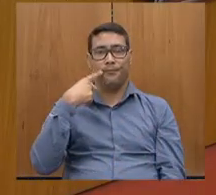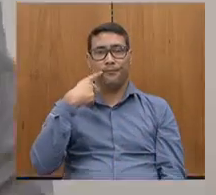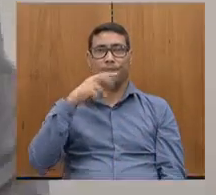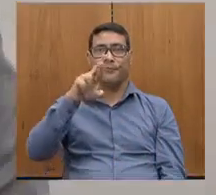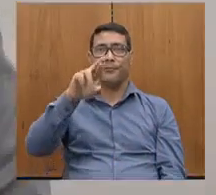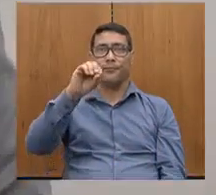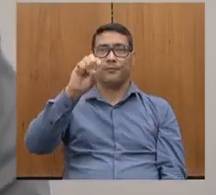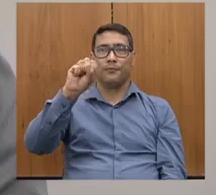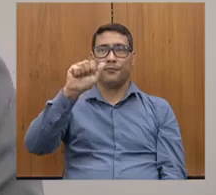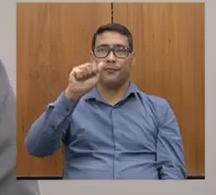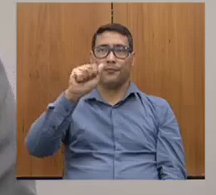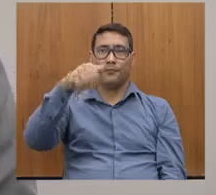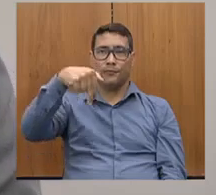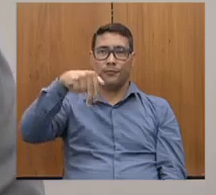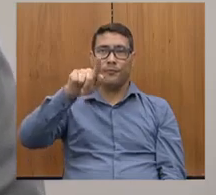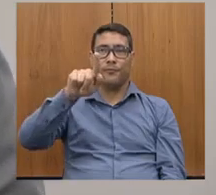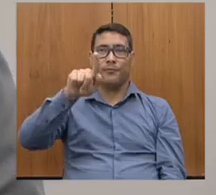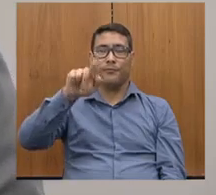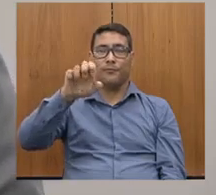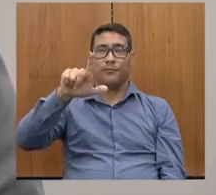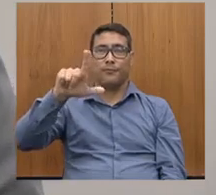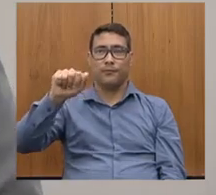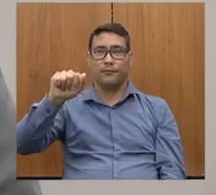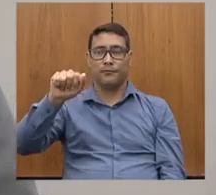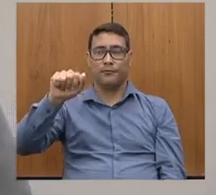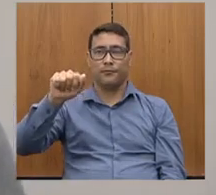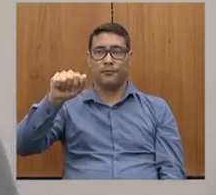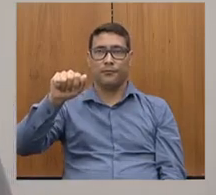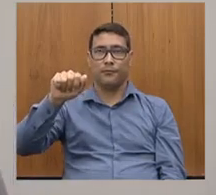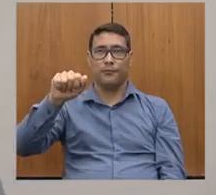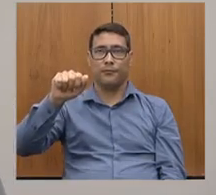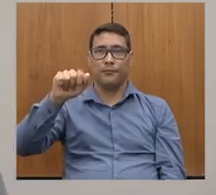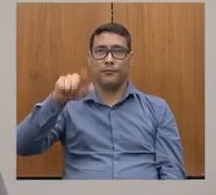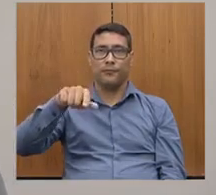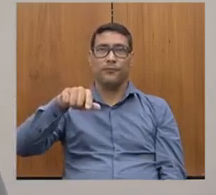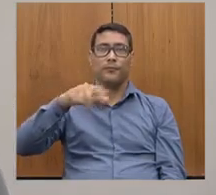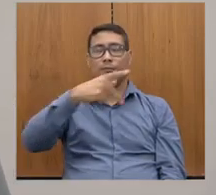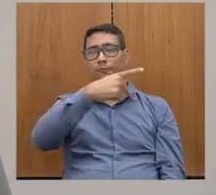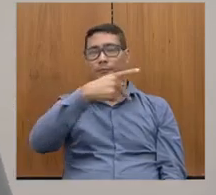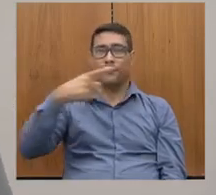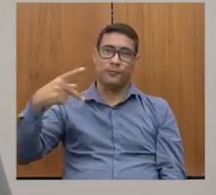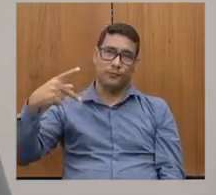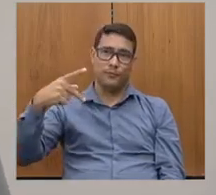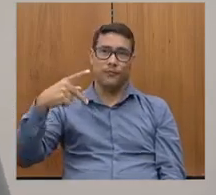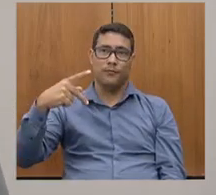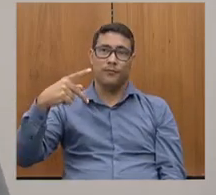Rosângela Reis, presidente da Comissão de Assuntos Municipais.